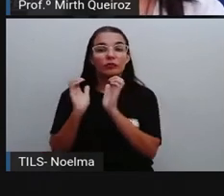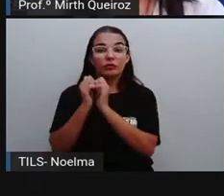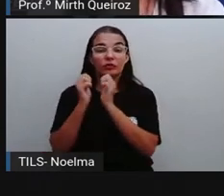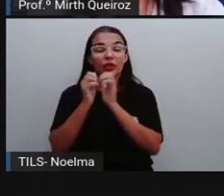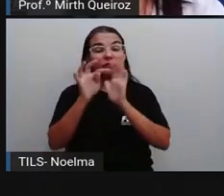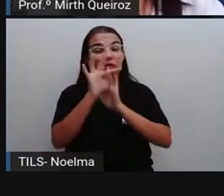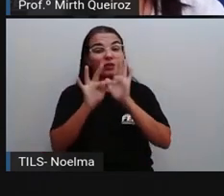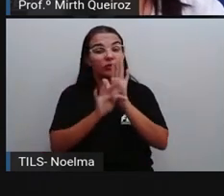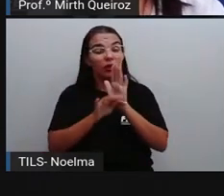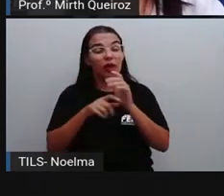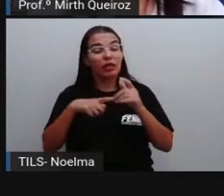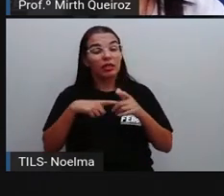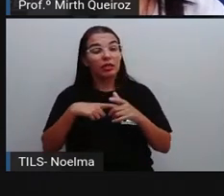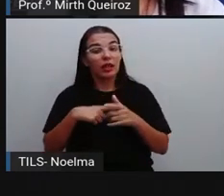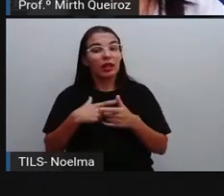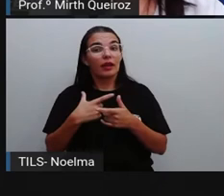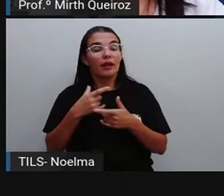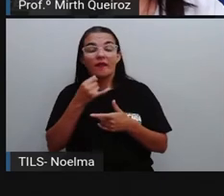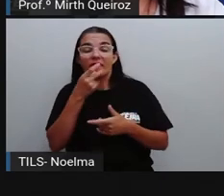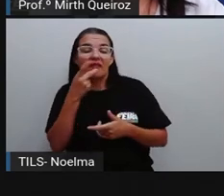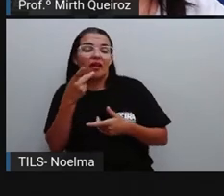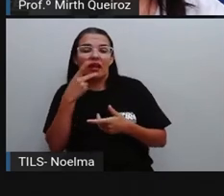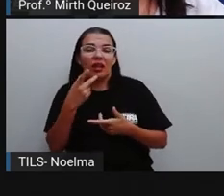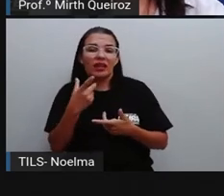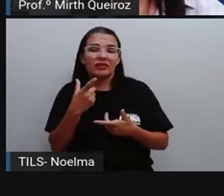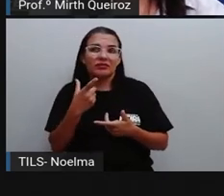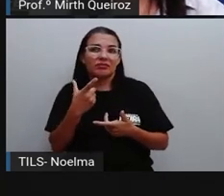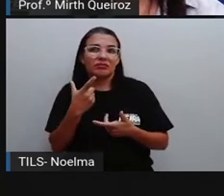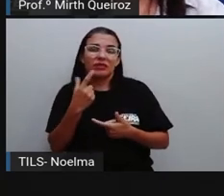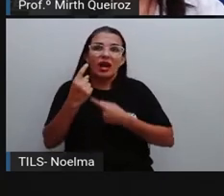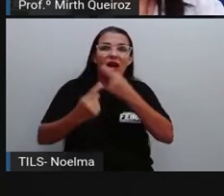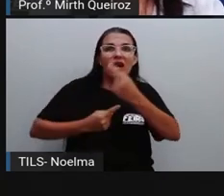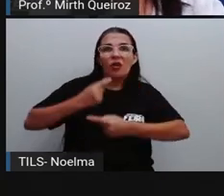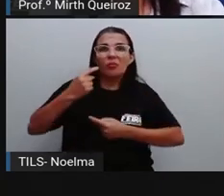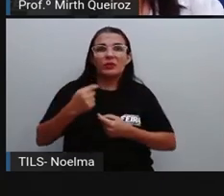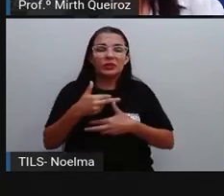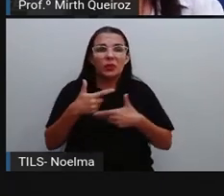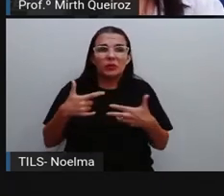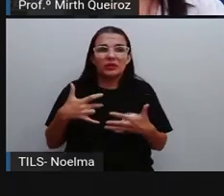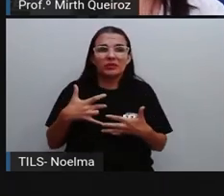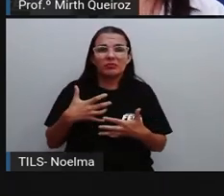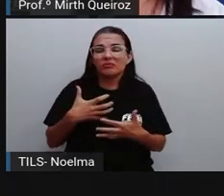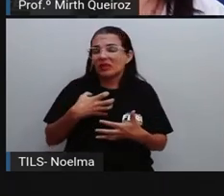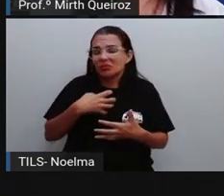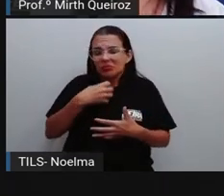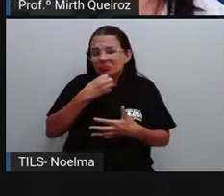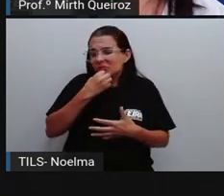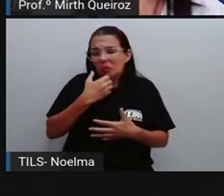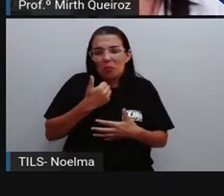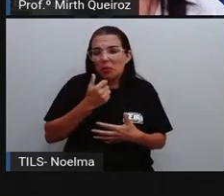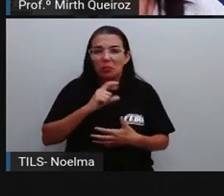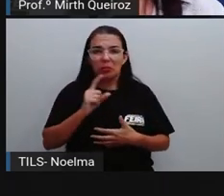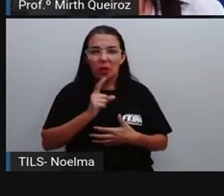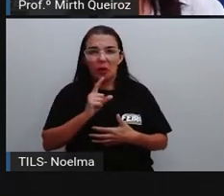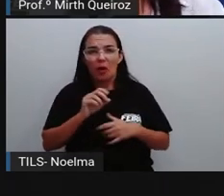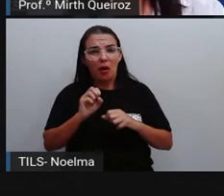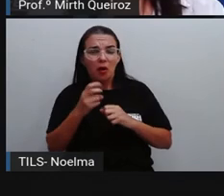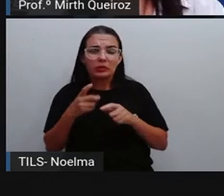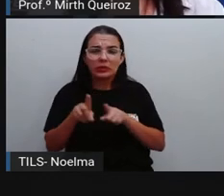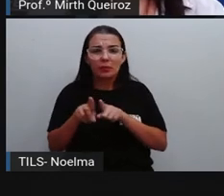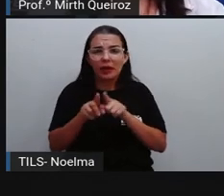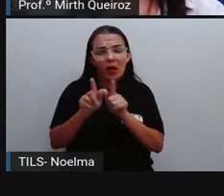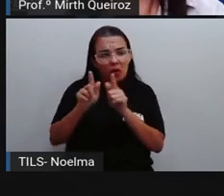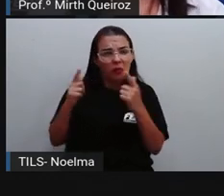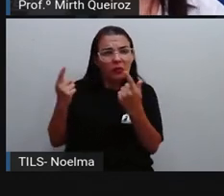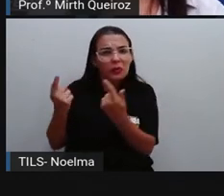utilizado para expressar algumas insatisfações ou indignações de ordem pessoal ou coletiva a respeito de uma